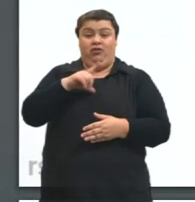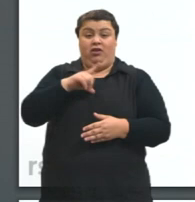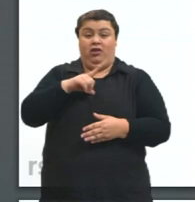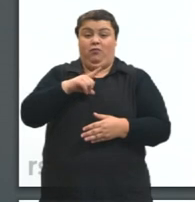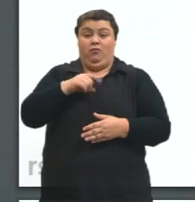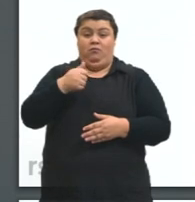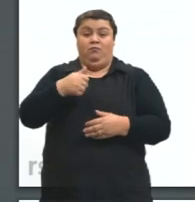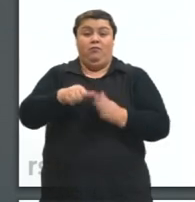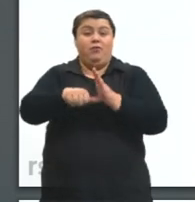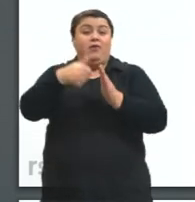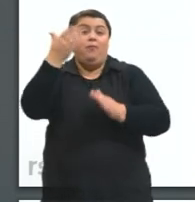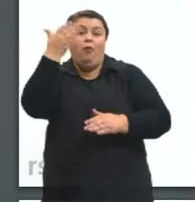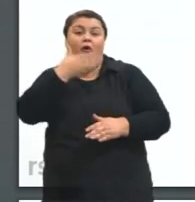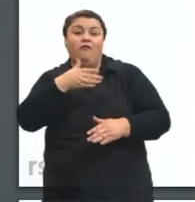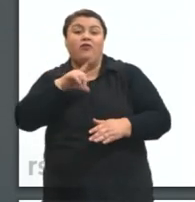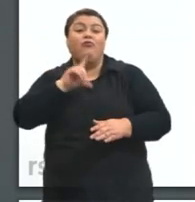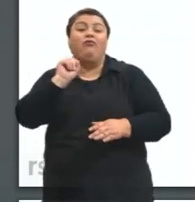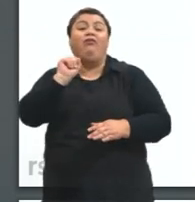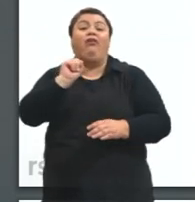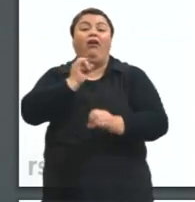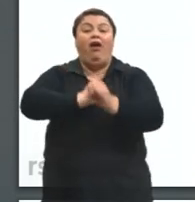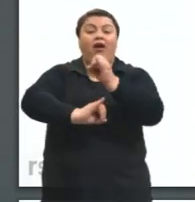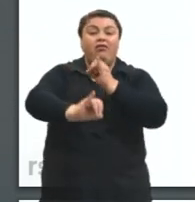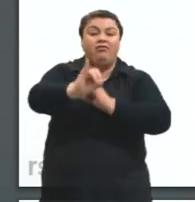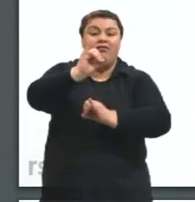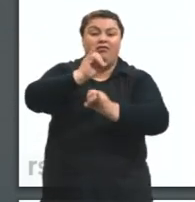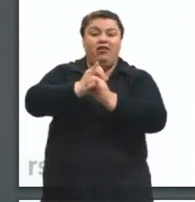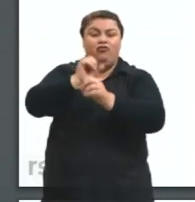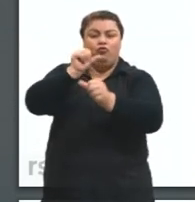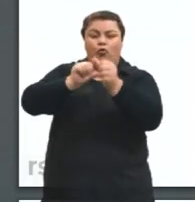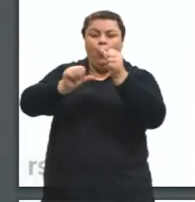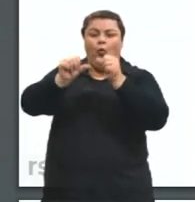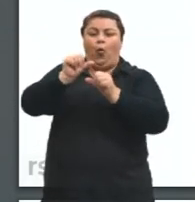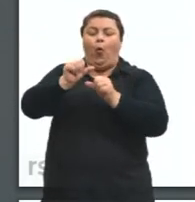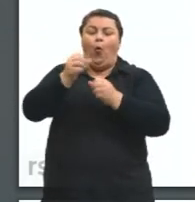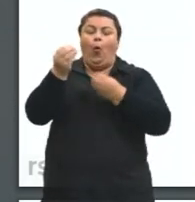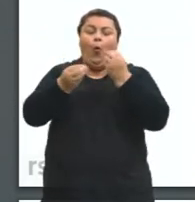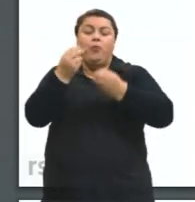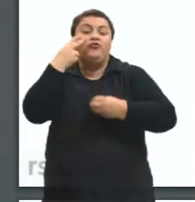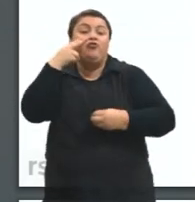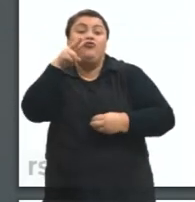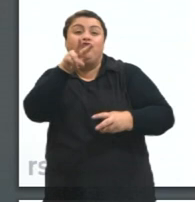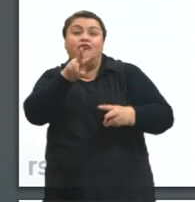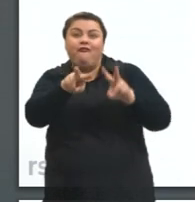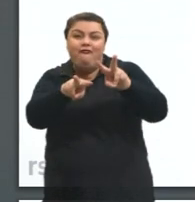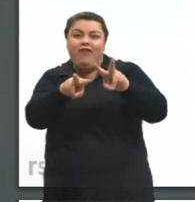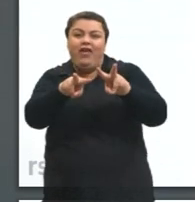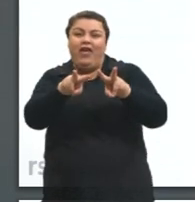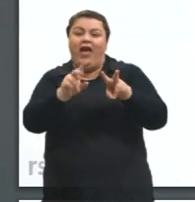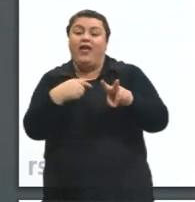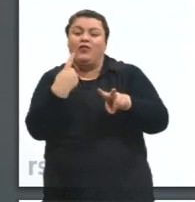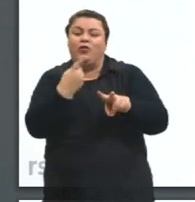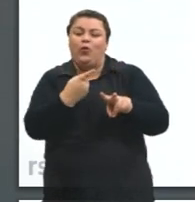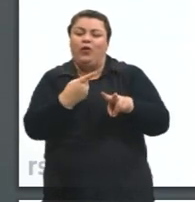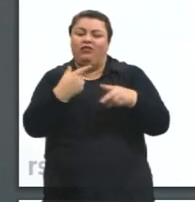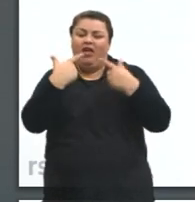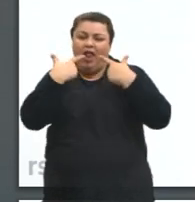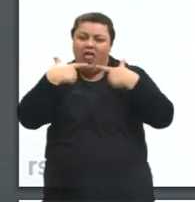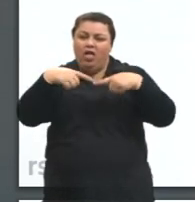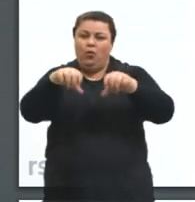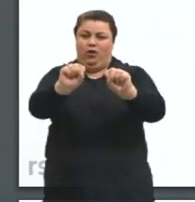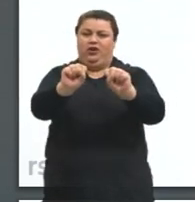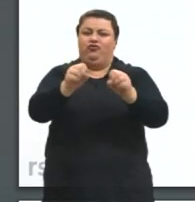modificou a maneira como a gente enxerga a nossa linguagem. a maneira como a gente se